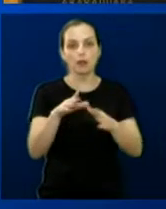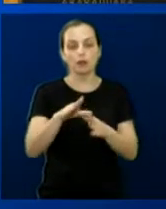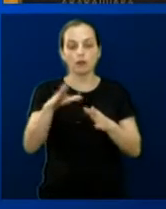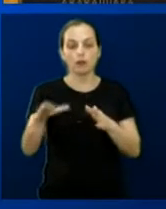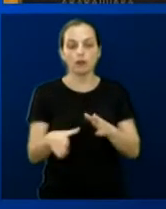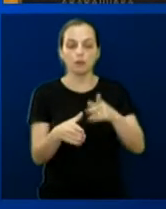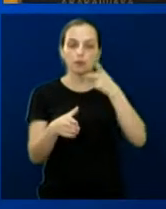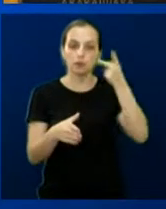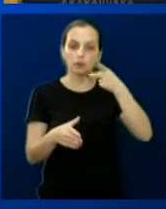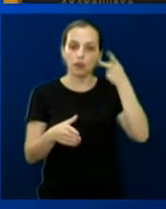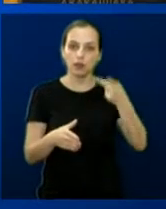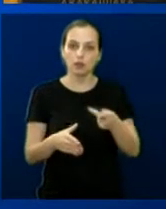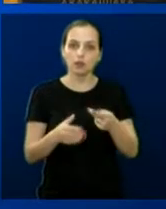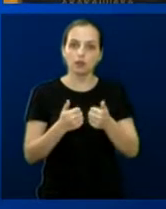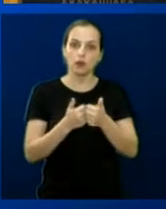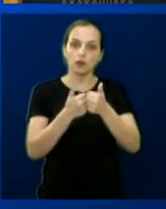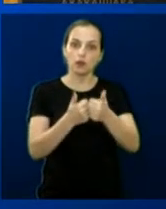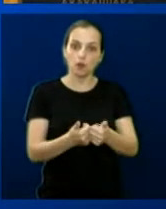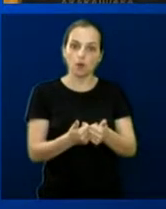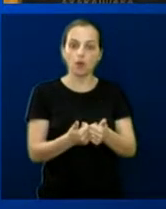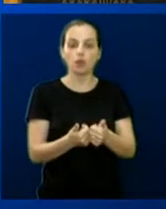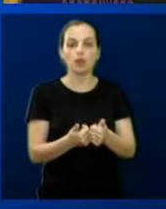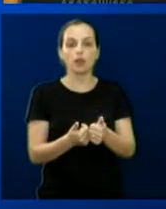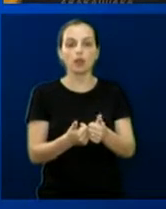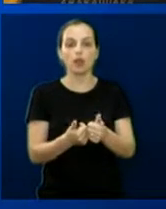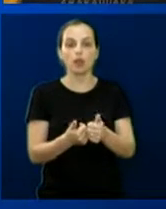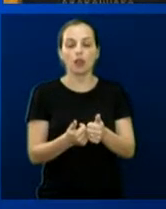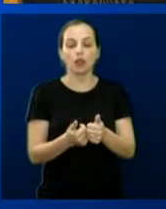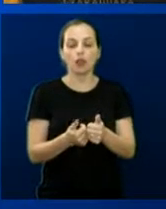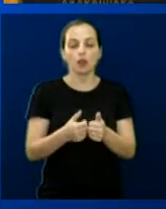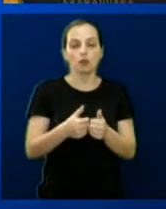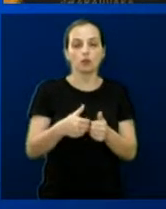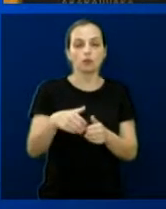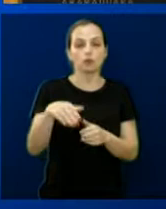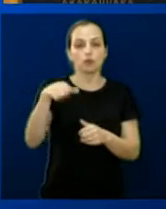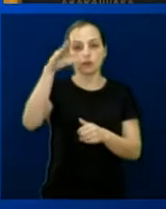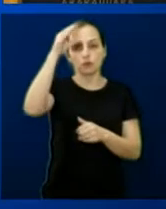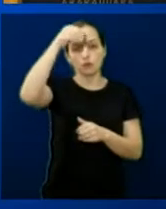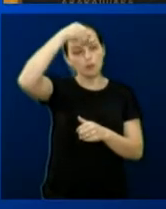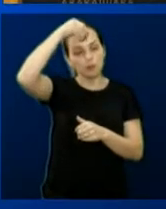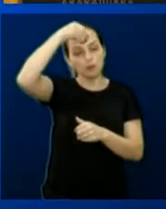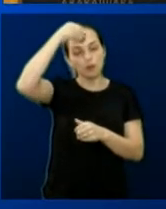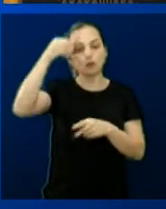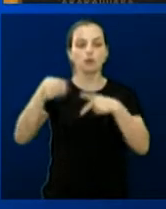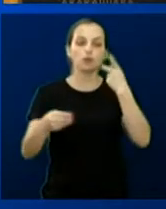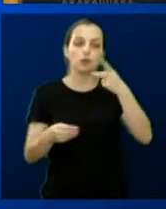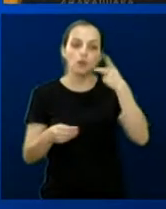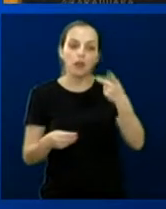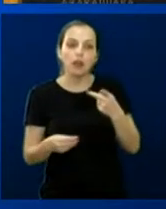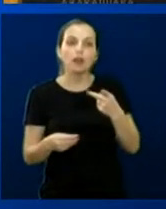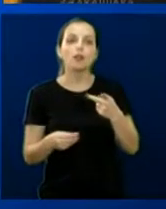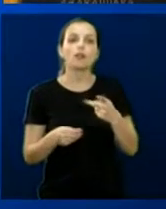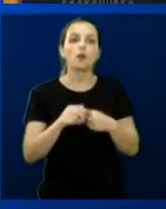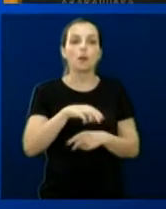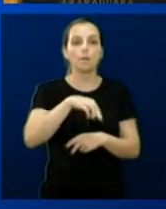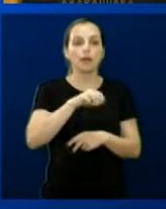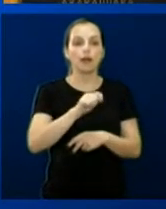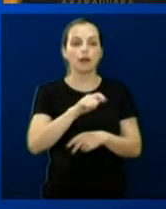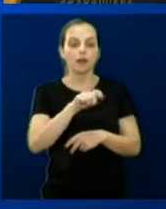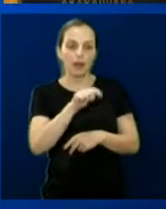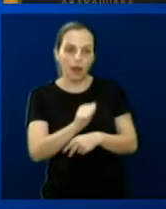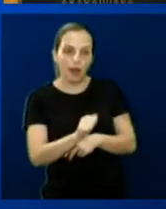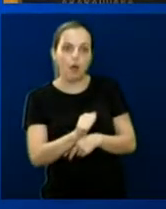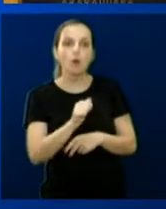Encontrei lá com o sobrinho do vereador Magal, todo orgulhoso que o tio está aqui na Câmara Municipal. Falei que o gabinete fica à frente